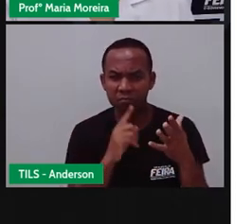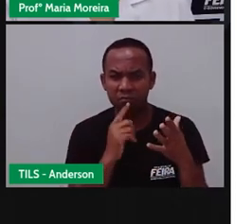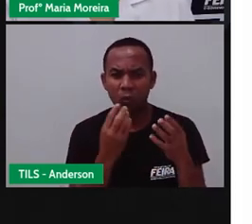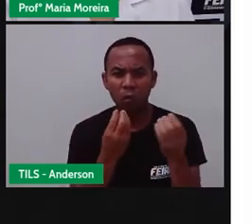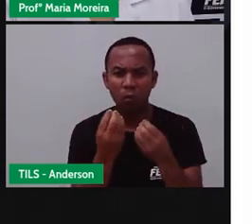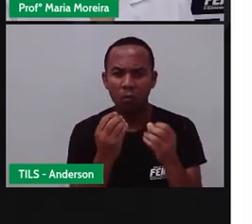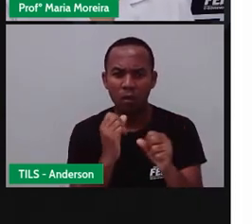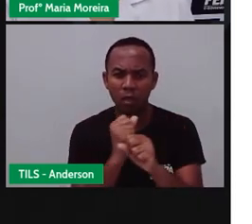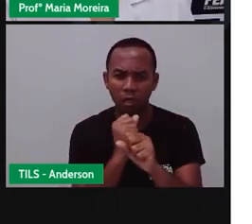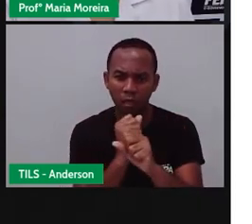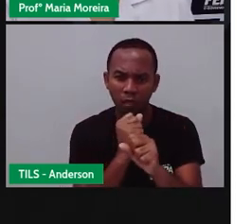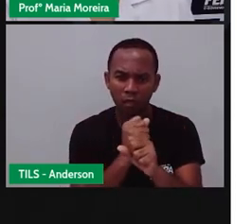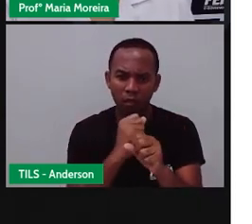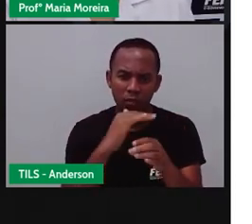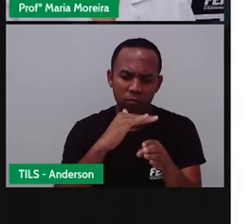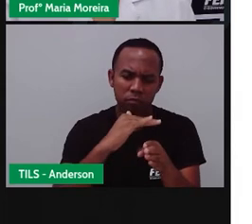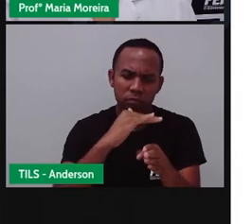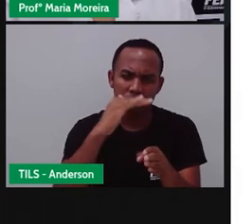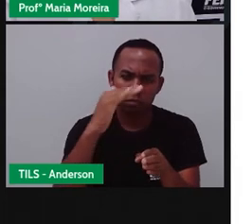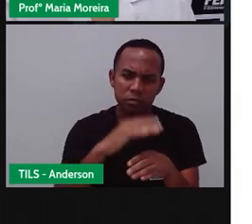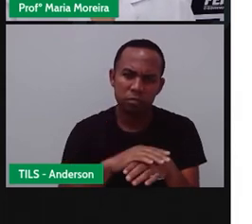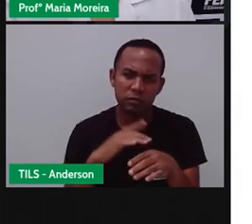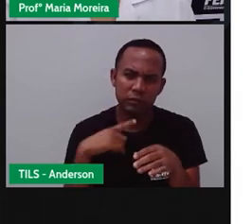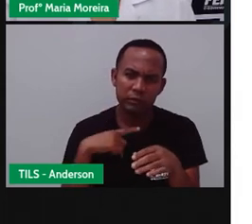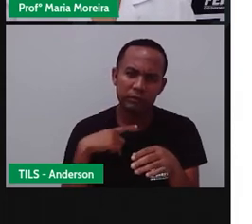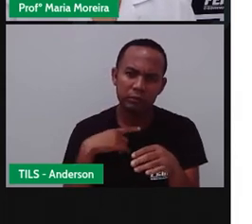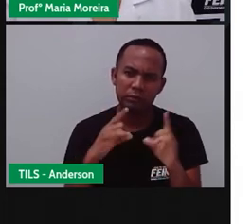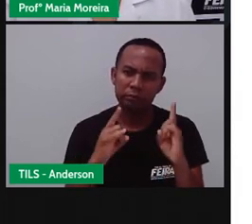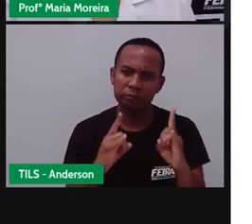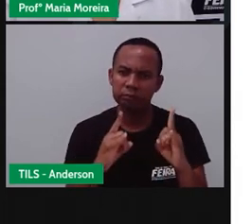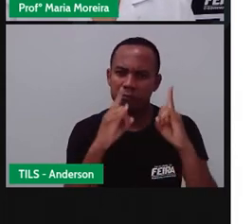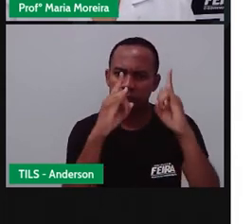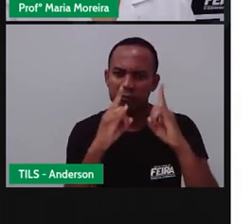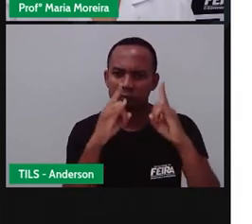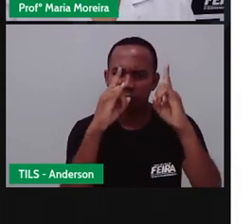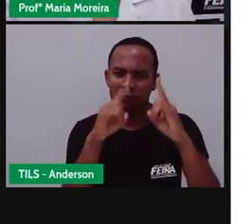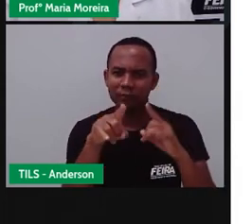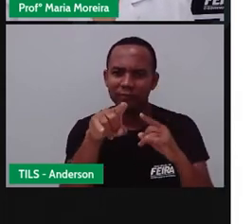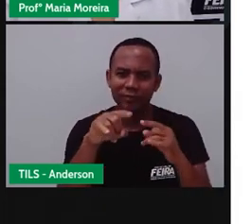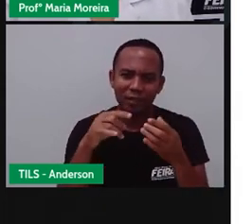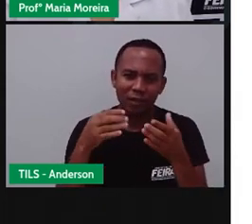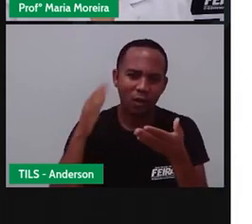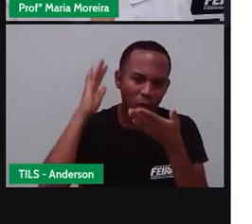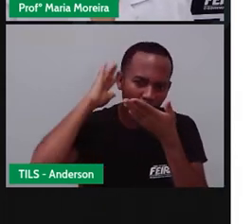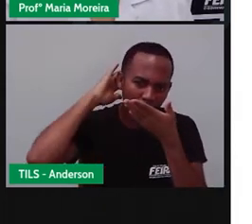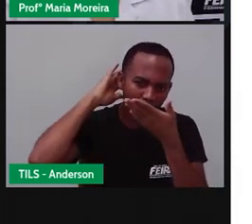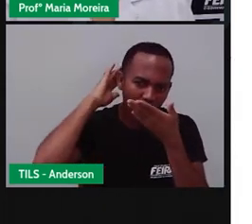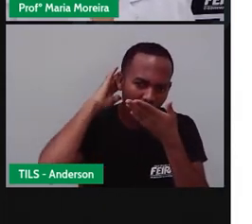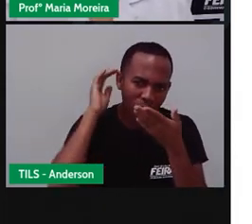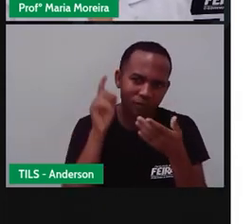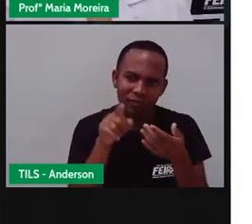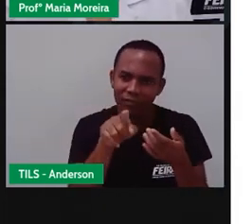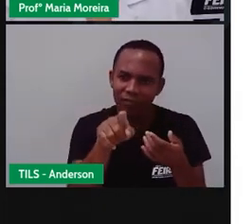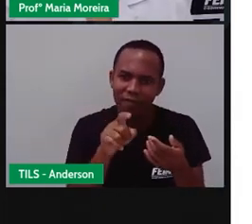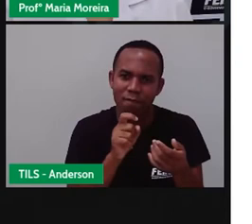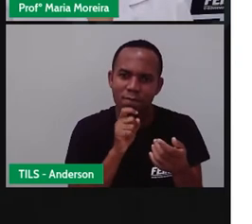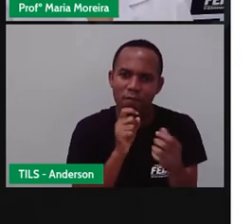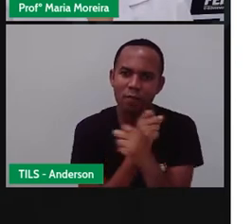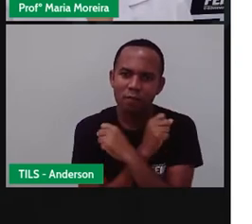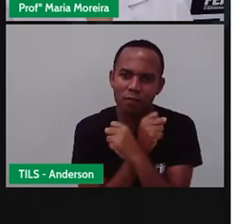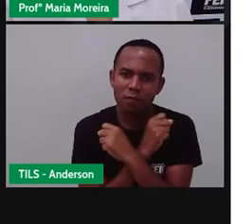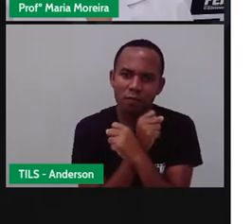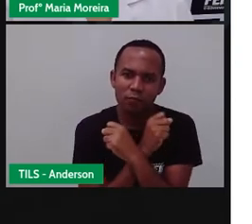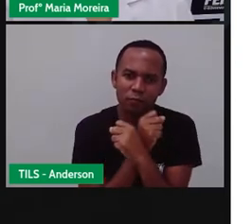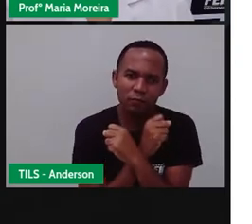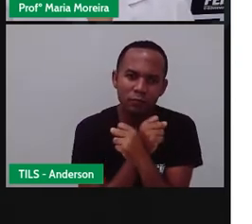alvenaria. Essa de alvenaria parece minha casa. Edifícios, oca, iglo, né? Então, vamos falar